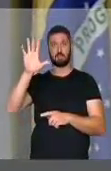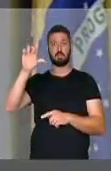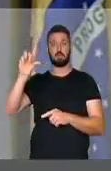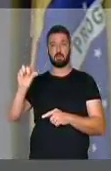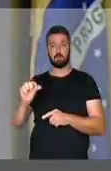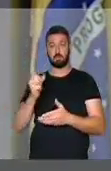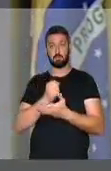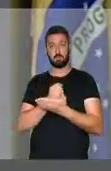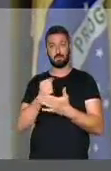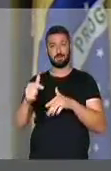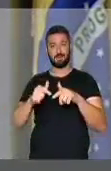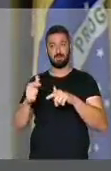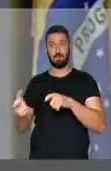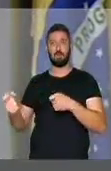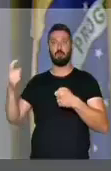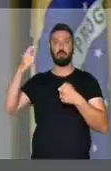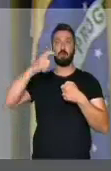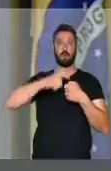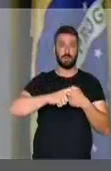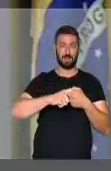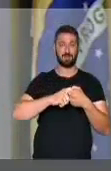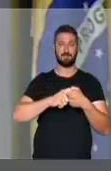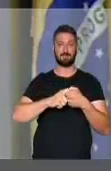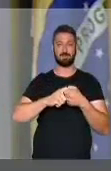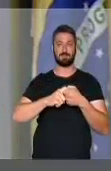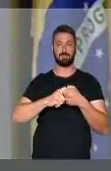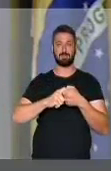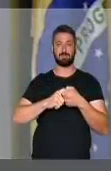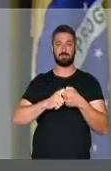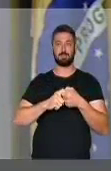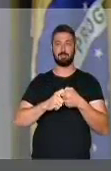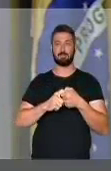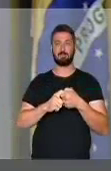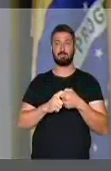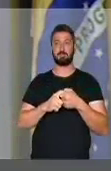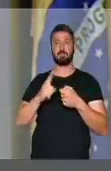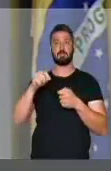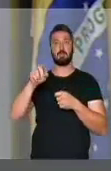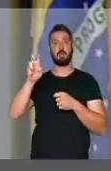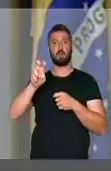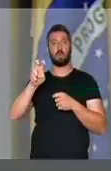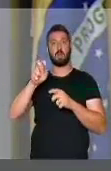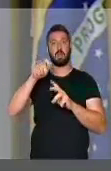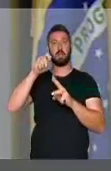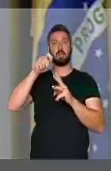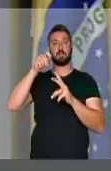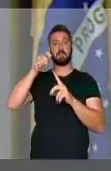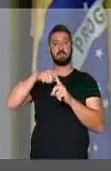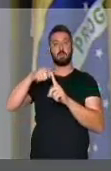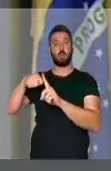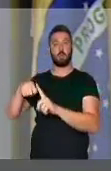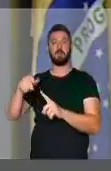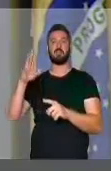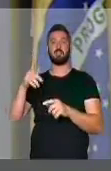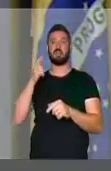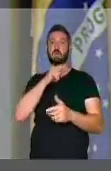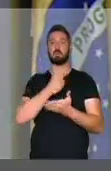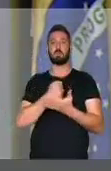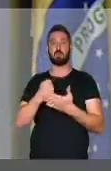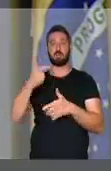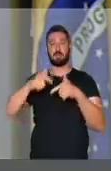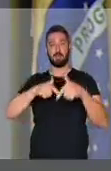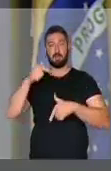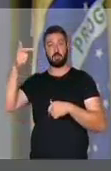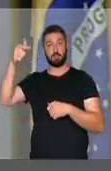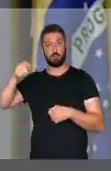caindo e os empregos estão voltando. Os empregos estão... Não é o quinto mês consecutivo que nós temos uma geração